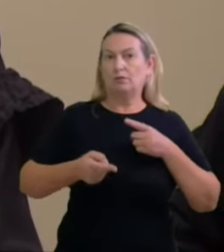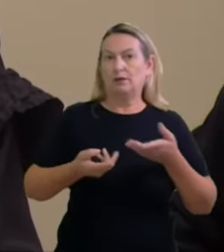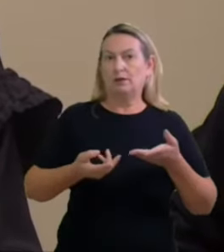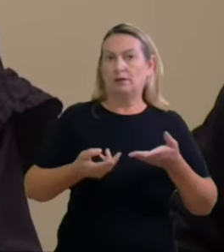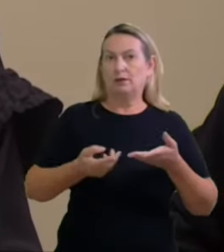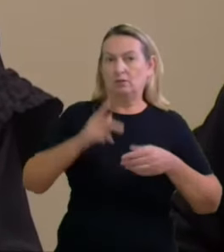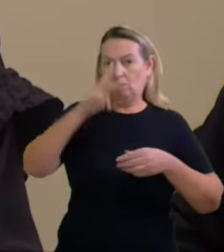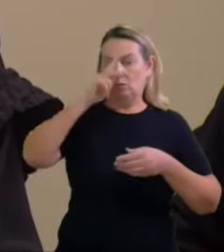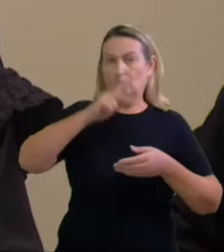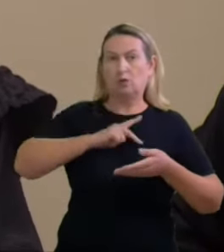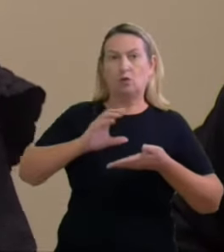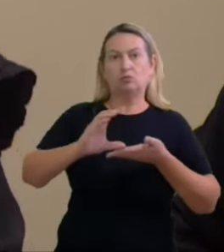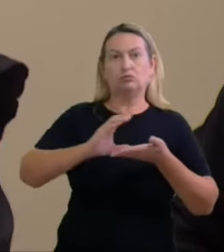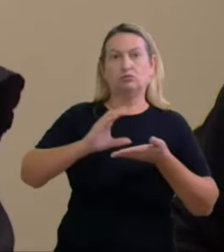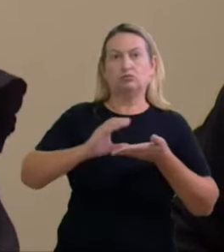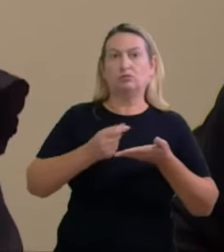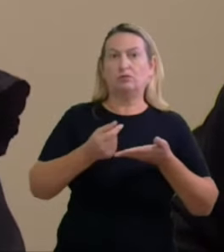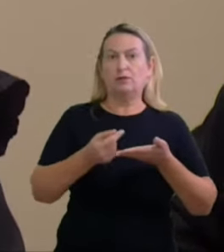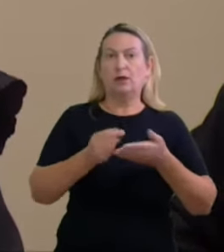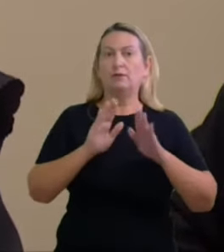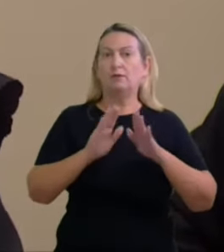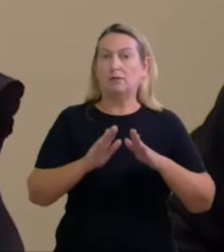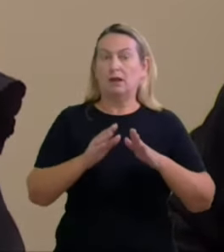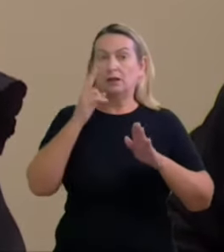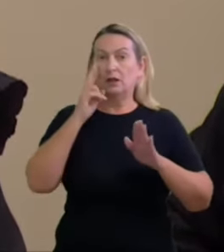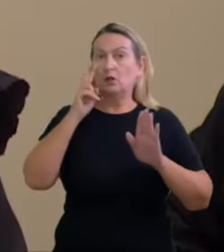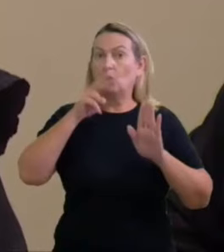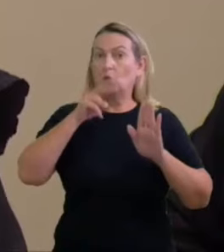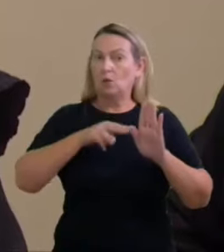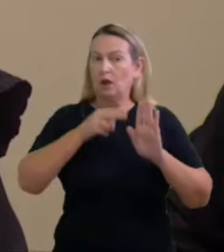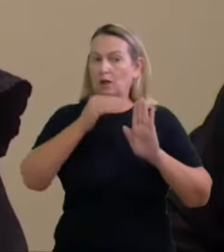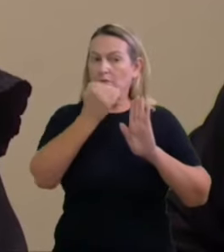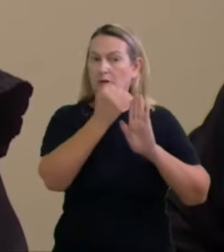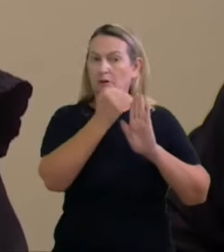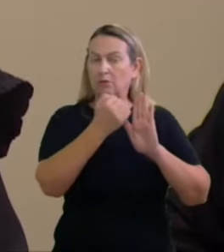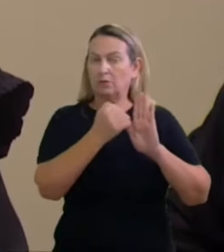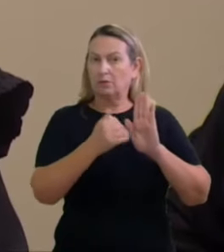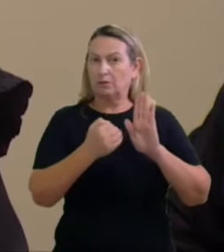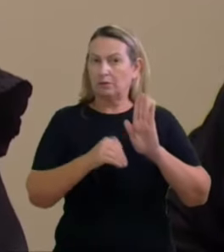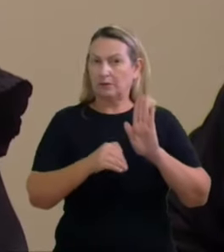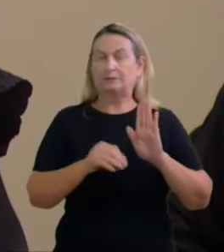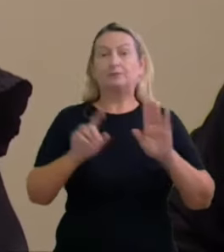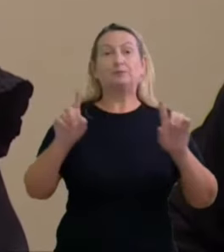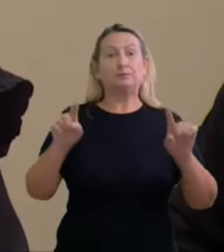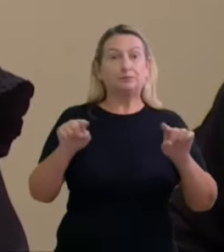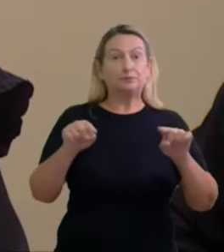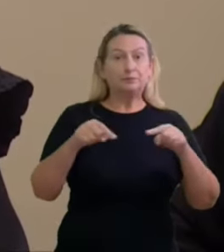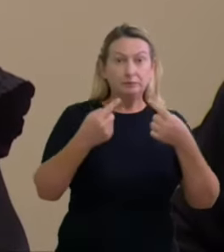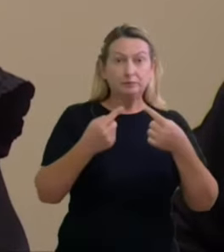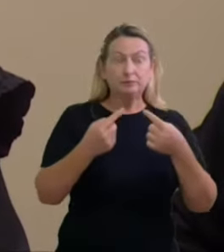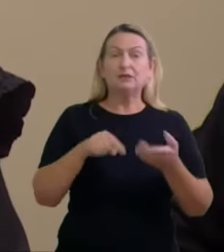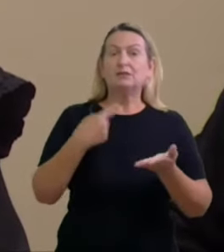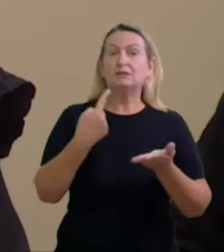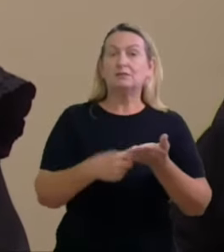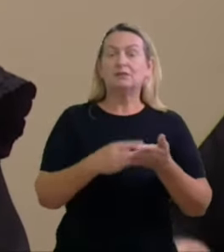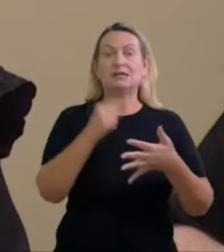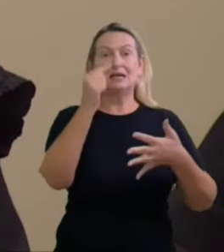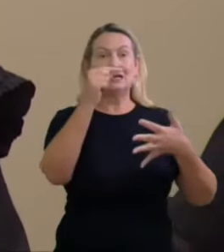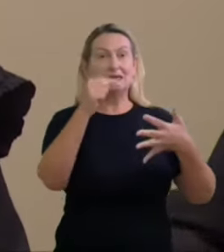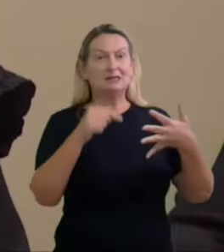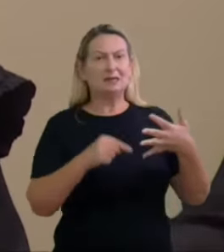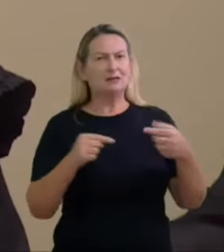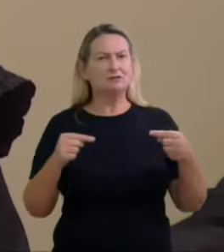desde que observadas determinadas condicionantes daí que o desafio é estabelecer critérios adequados